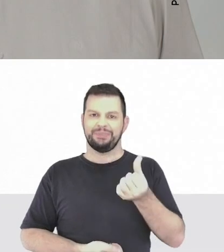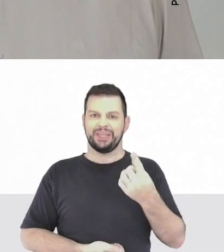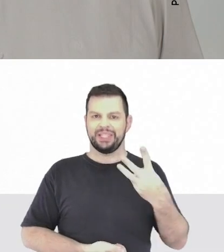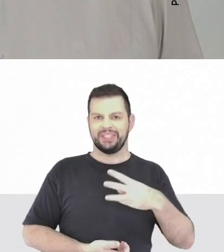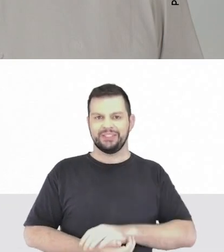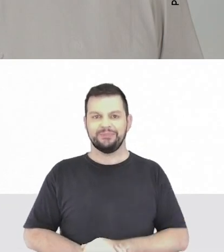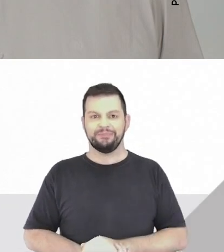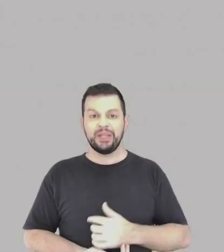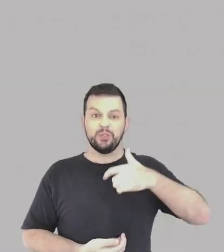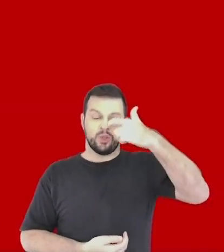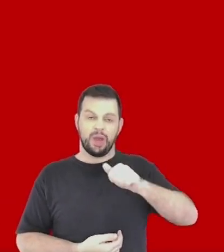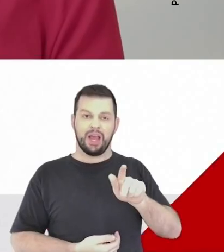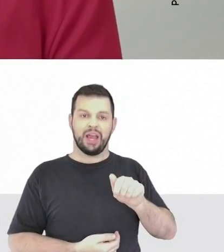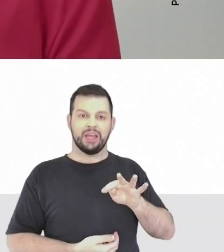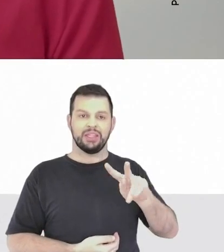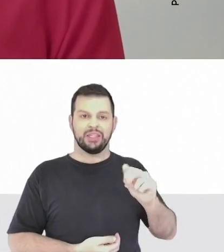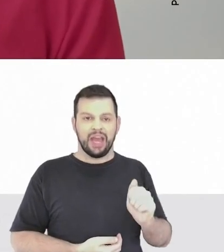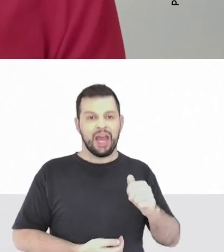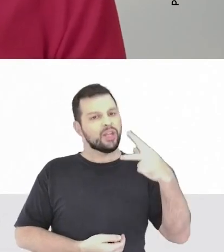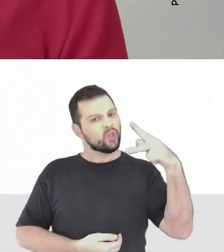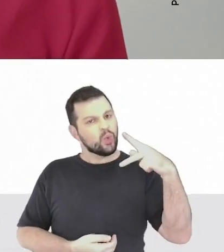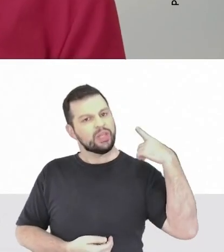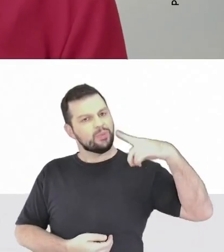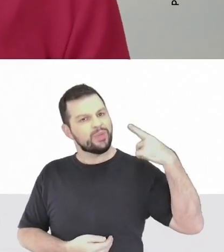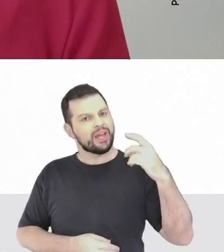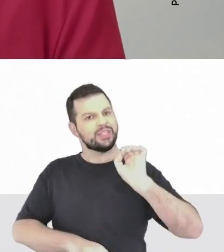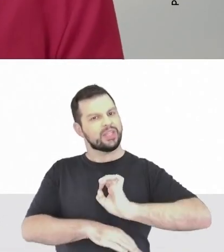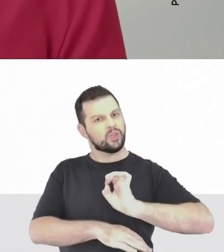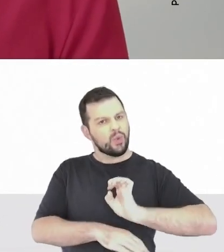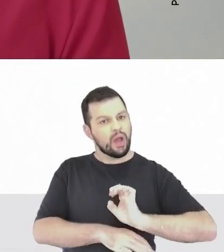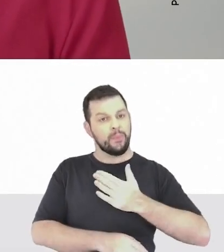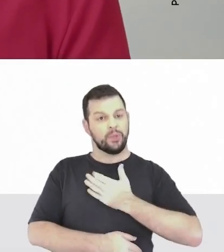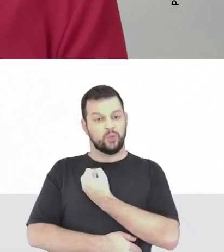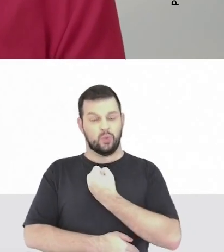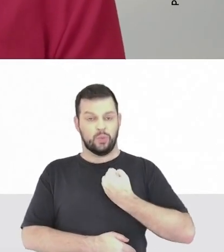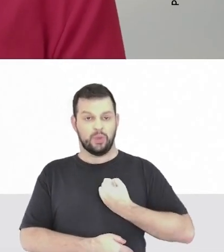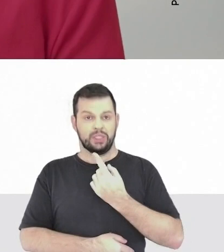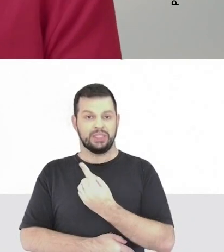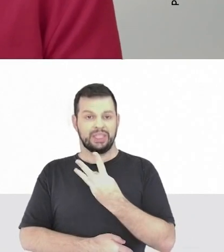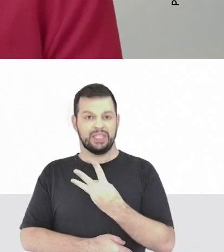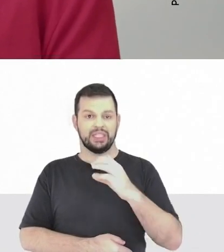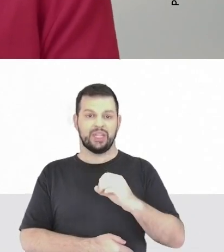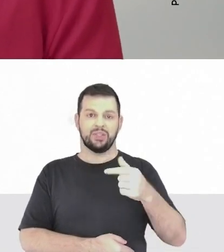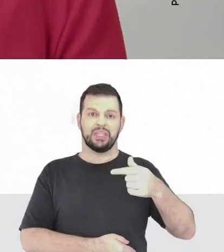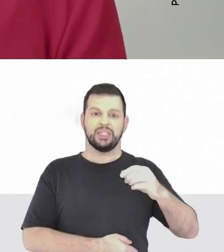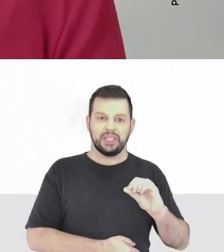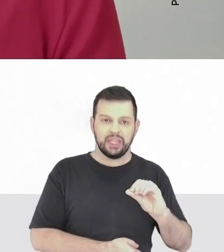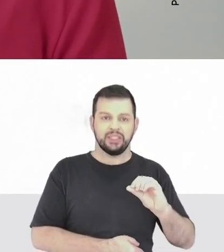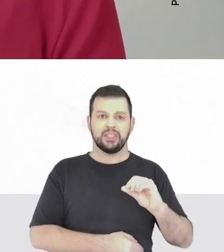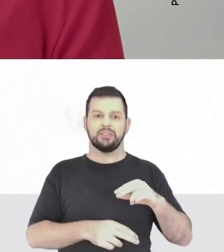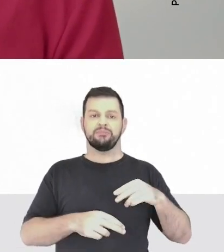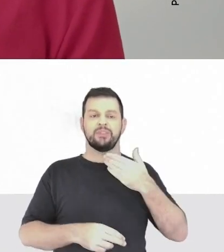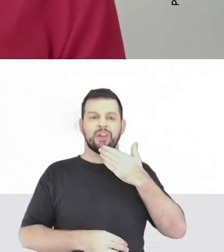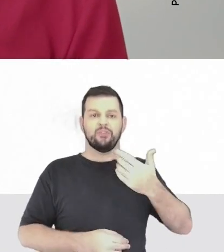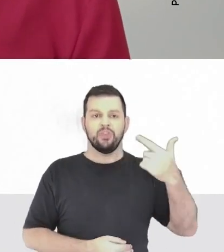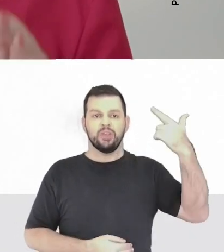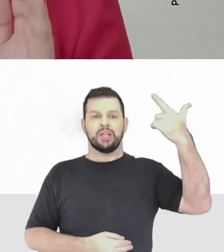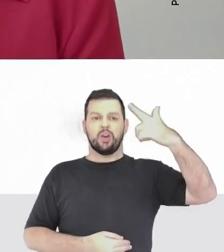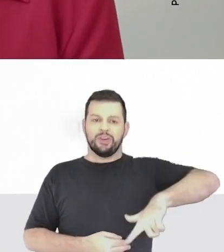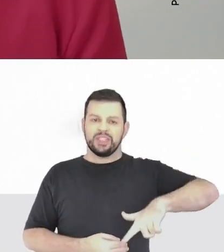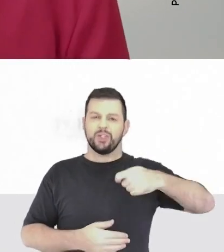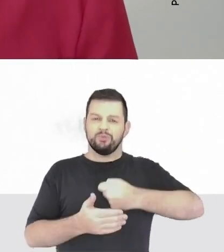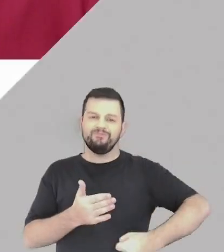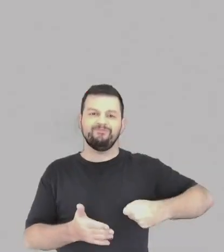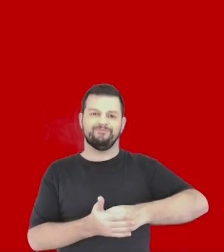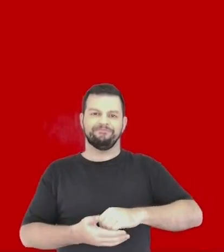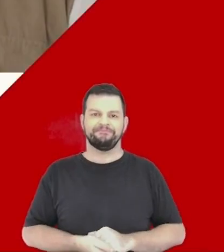13613. Sou Agatha Mostardeiro, a tua deputada estadual. Meu número é 13070. Por renovação,